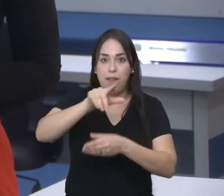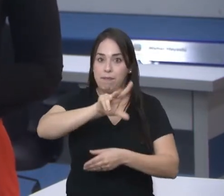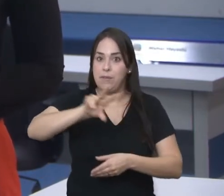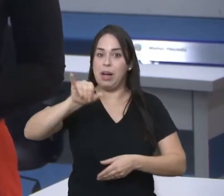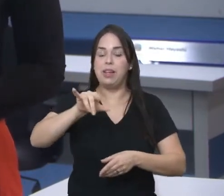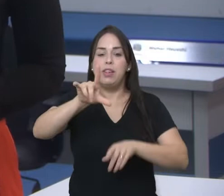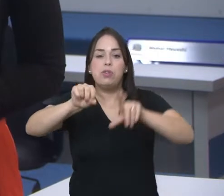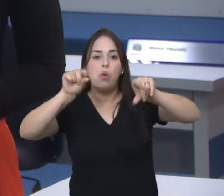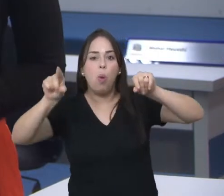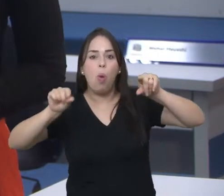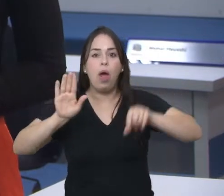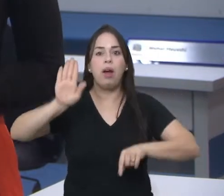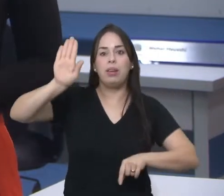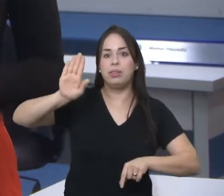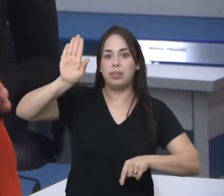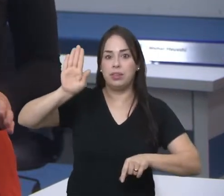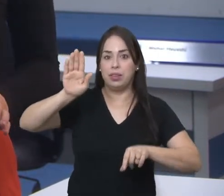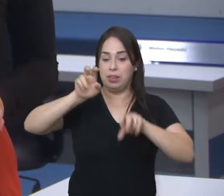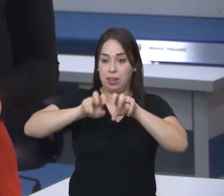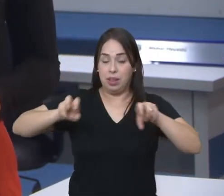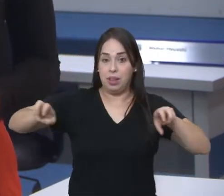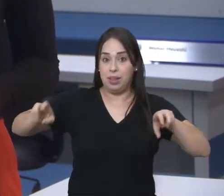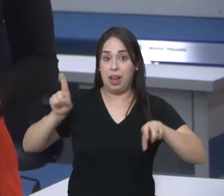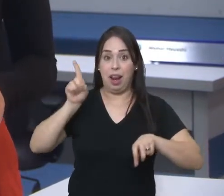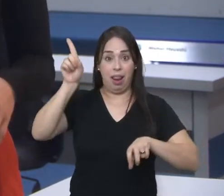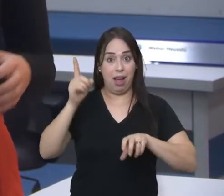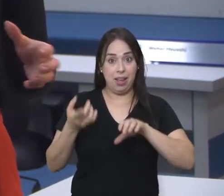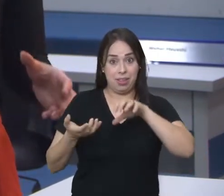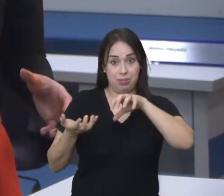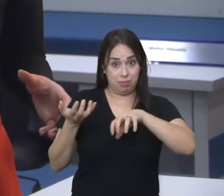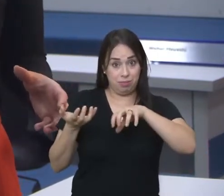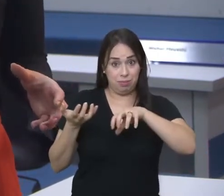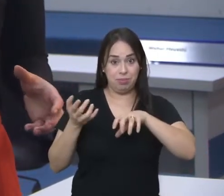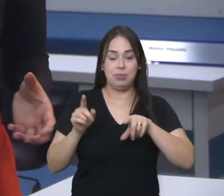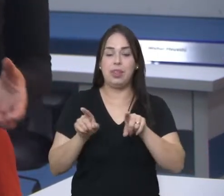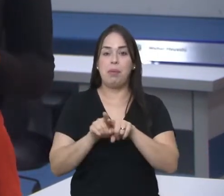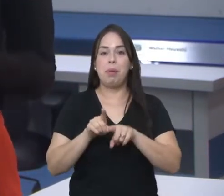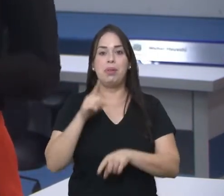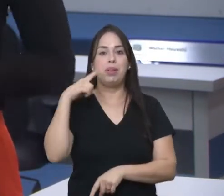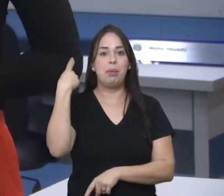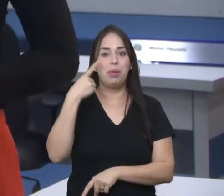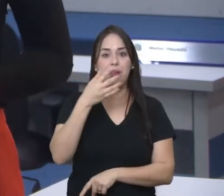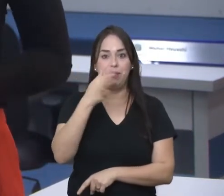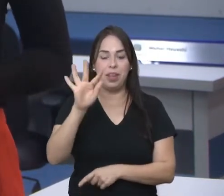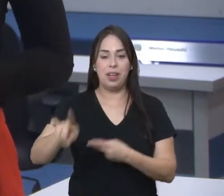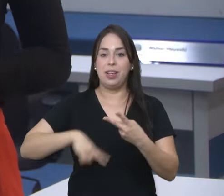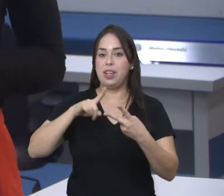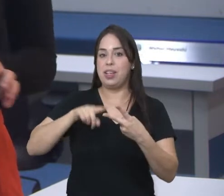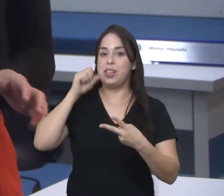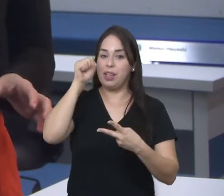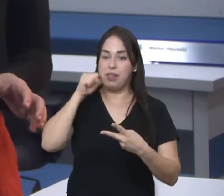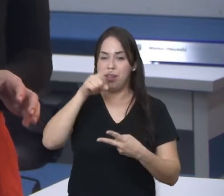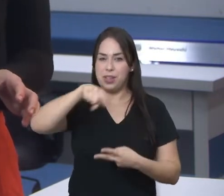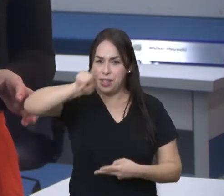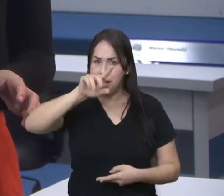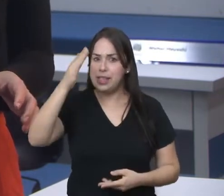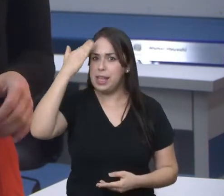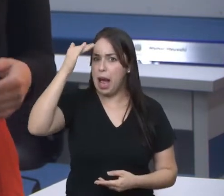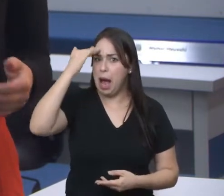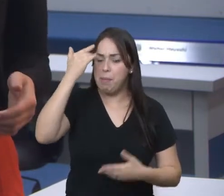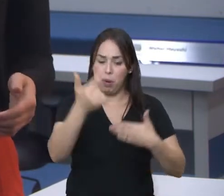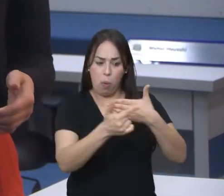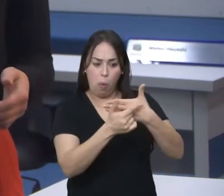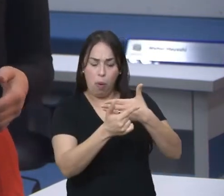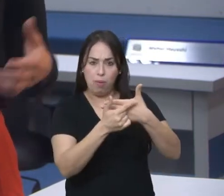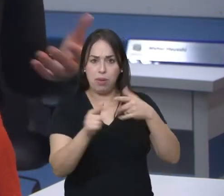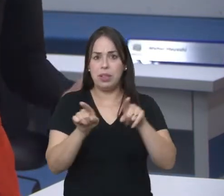candidatos que vão ocupar o Congresso Federal nos cargos de deputados federais e senadores. E você sabe qual o papel do